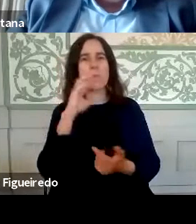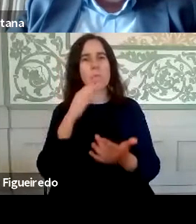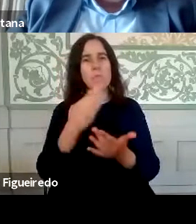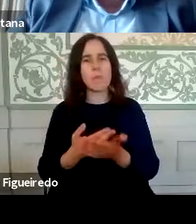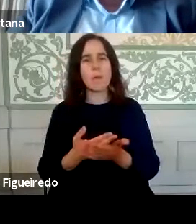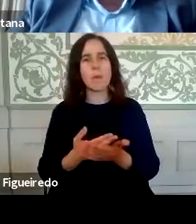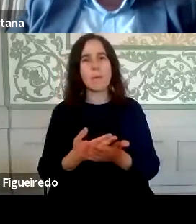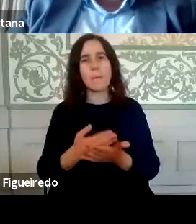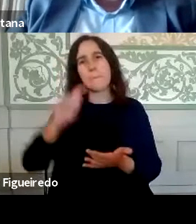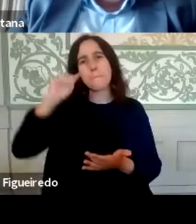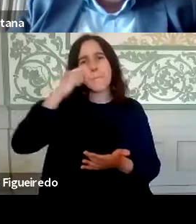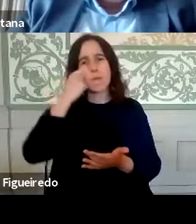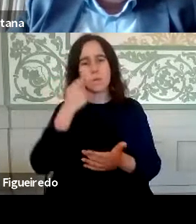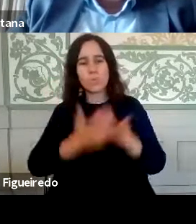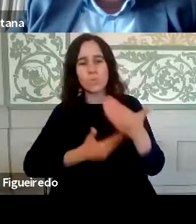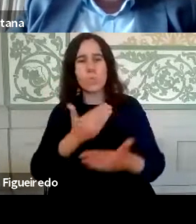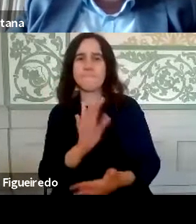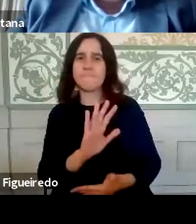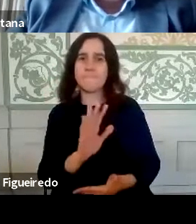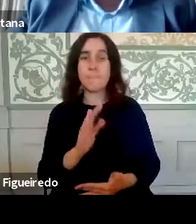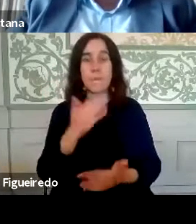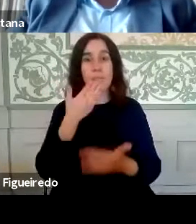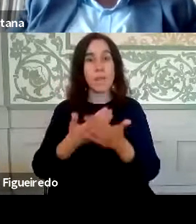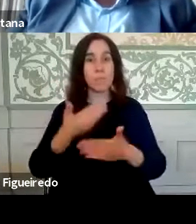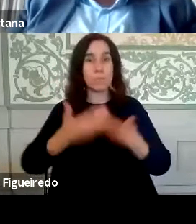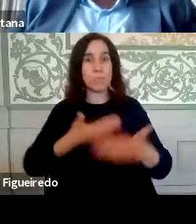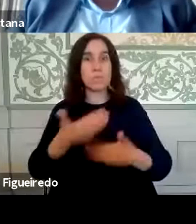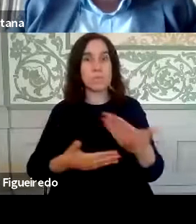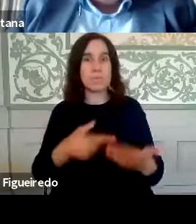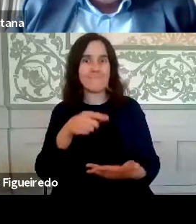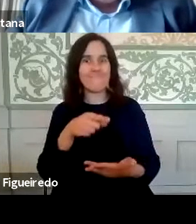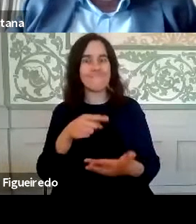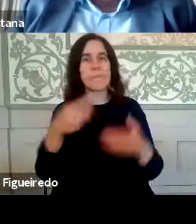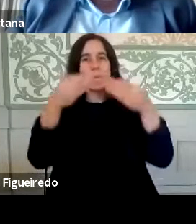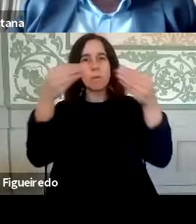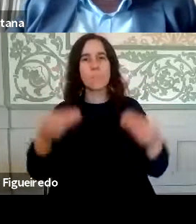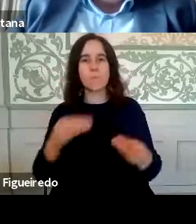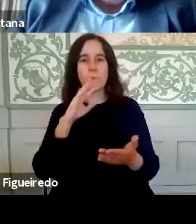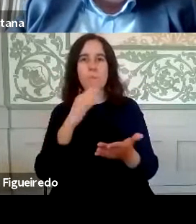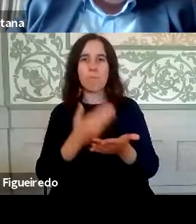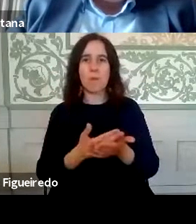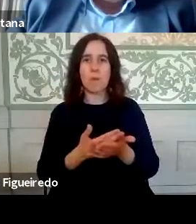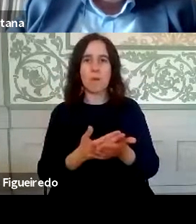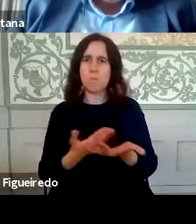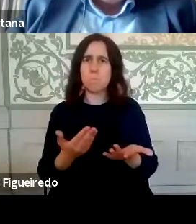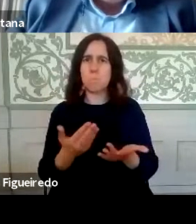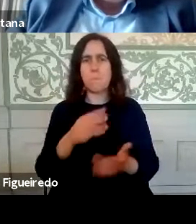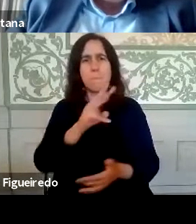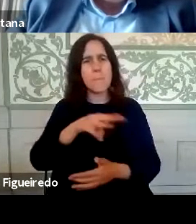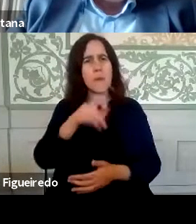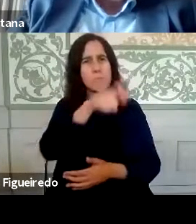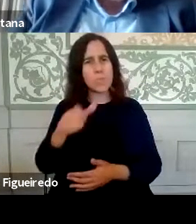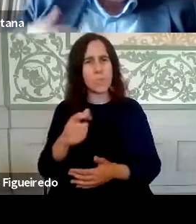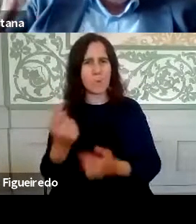a execução dos processos e garantir que os processos e as plataformas, que envolvem milhares de pessoas, cada uma